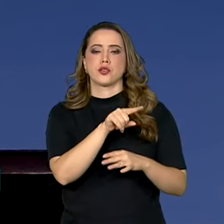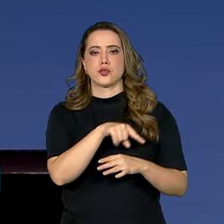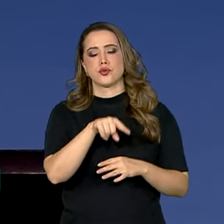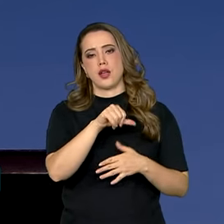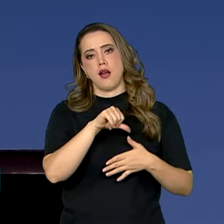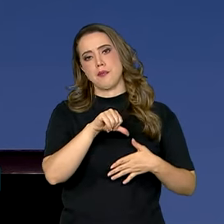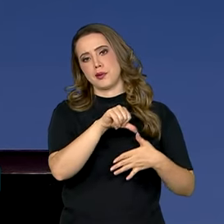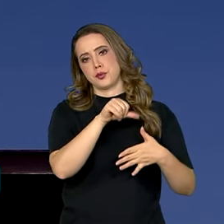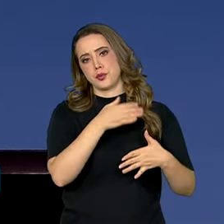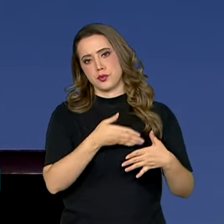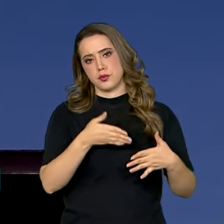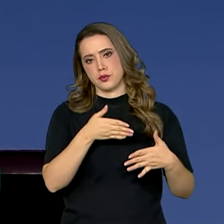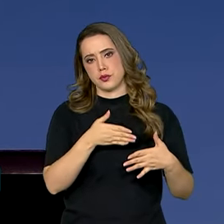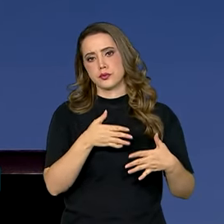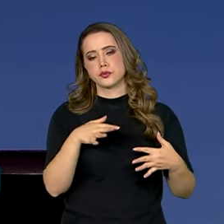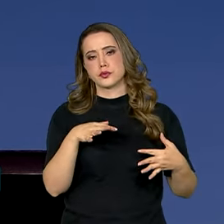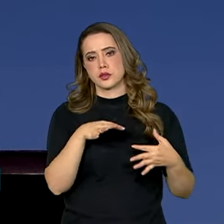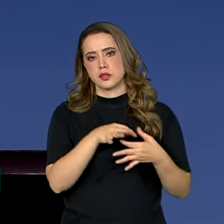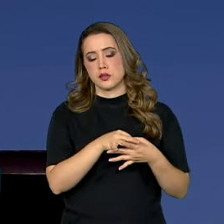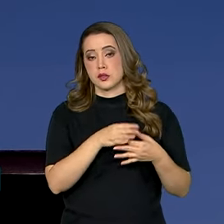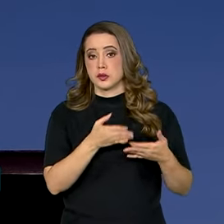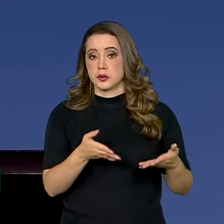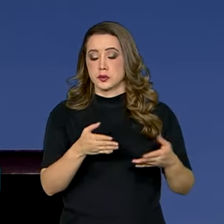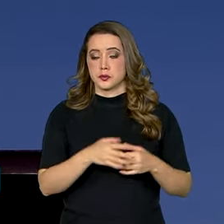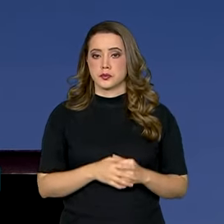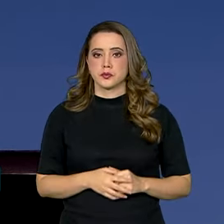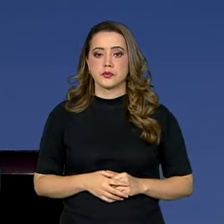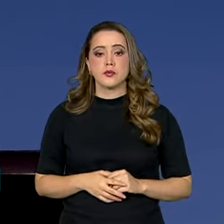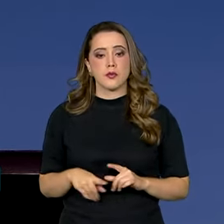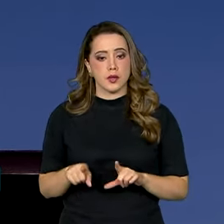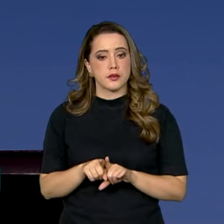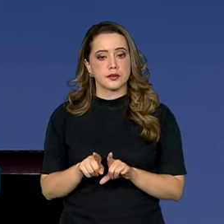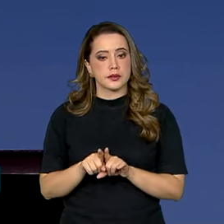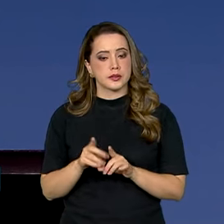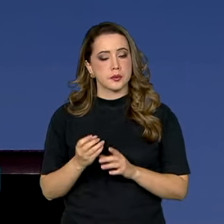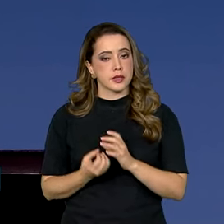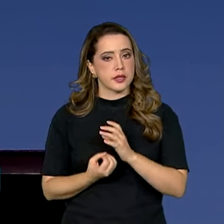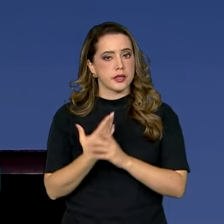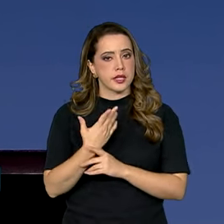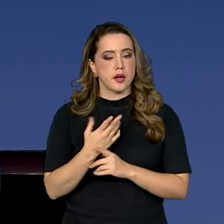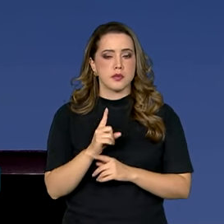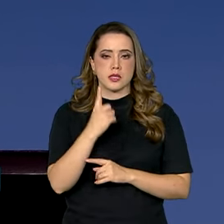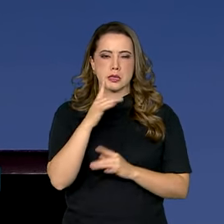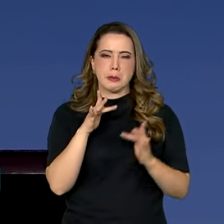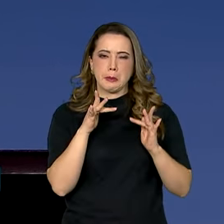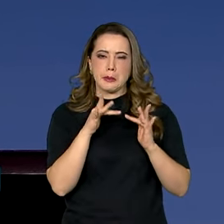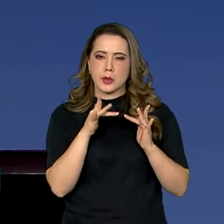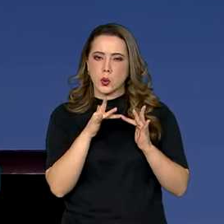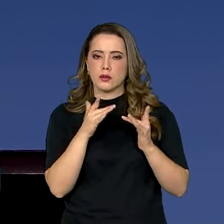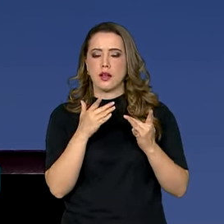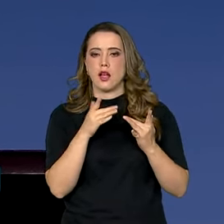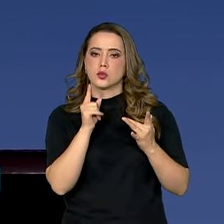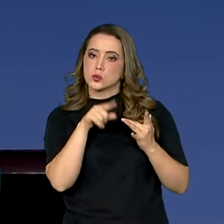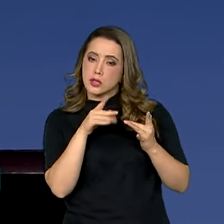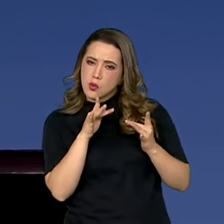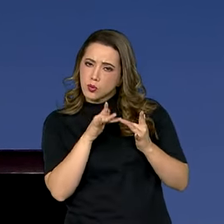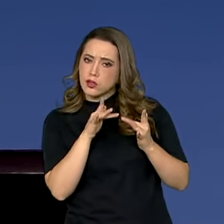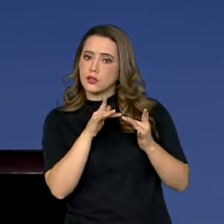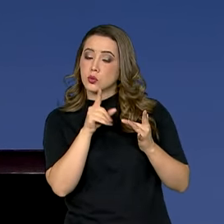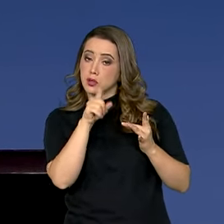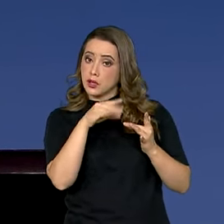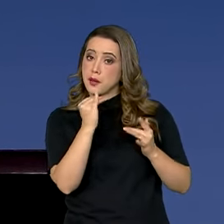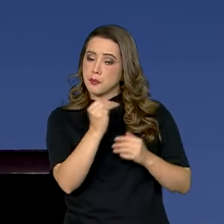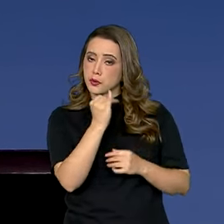integração regional e estabelecemos, então, esse primeiro contato, que é muito importante